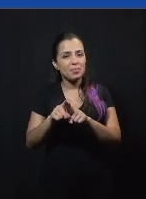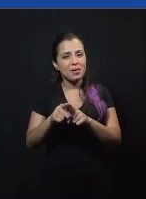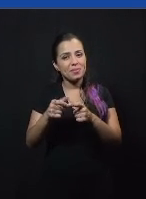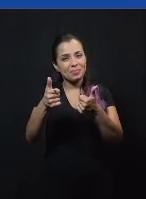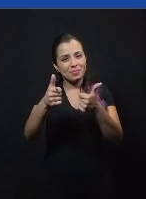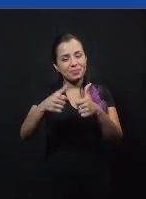a vai gente vai